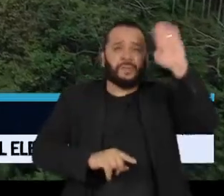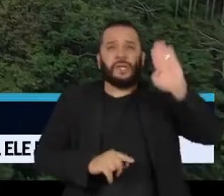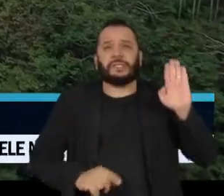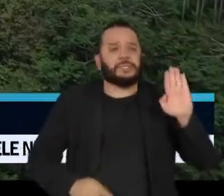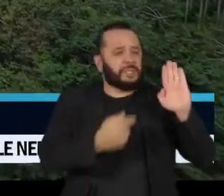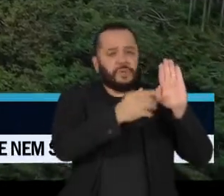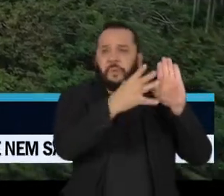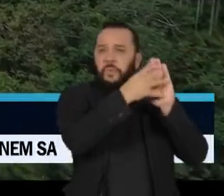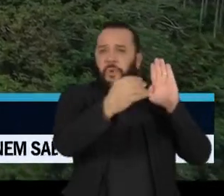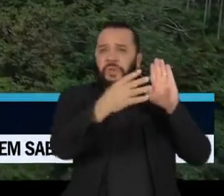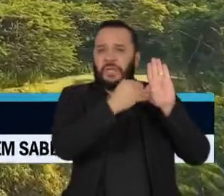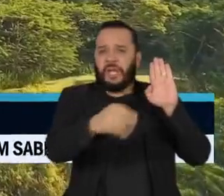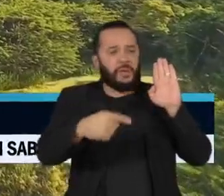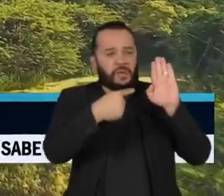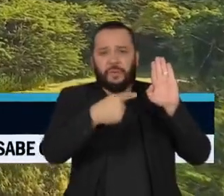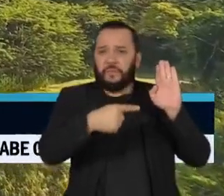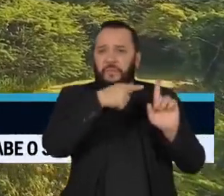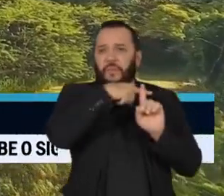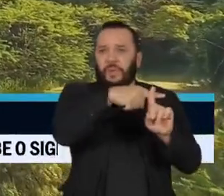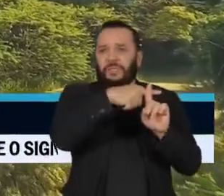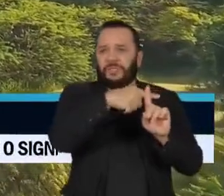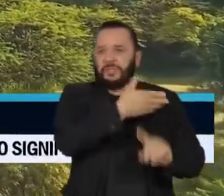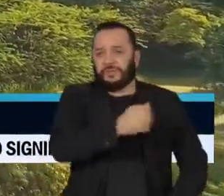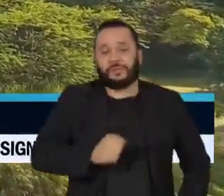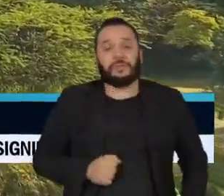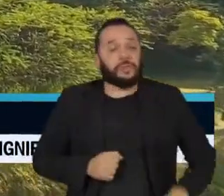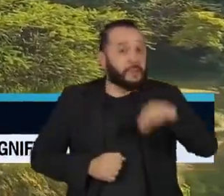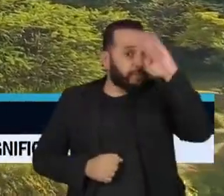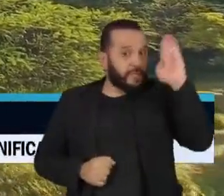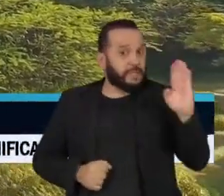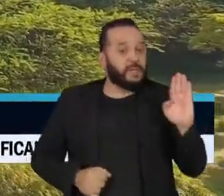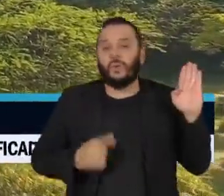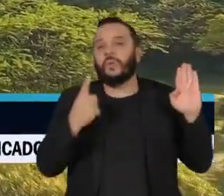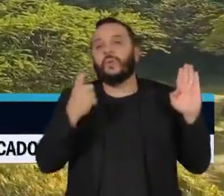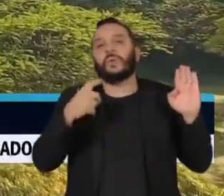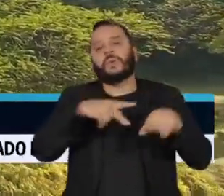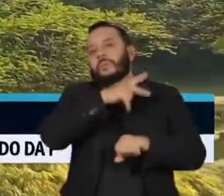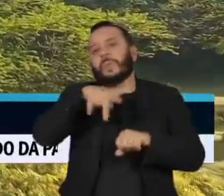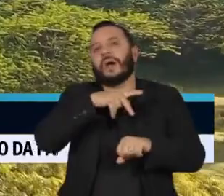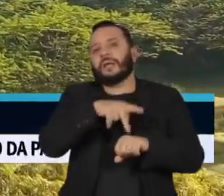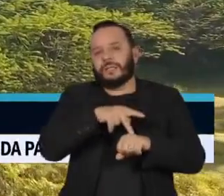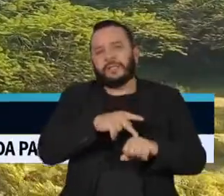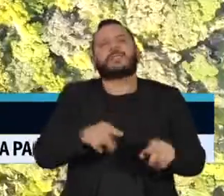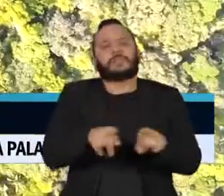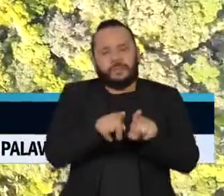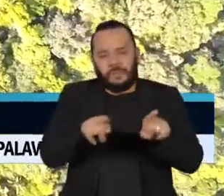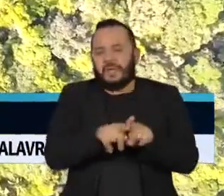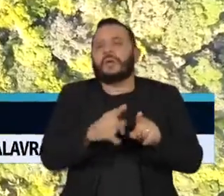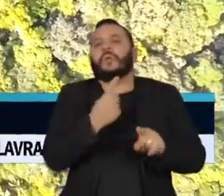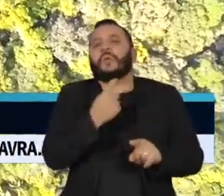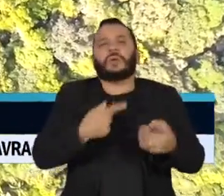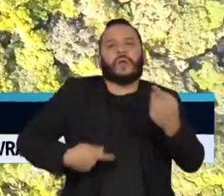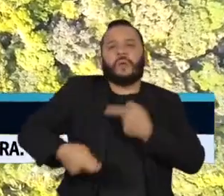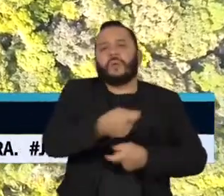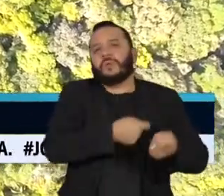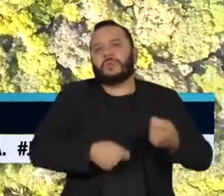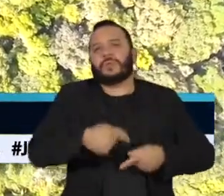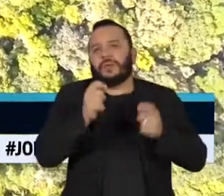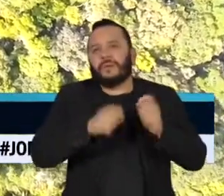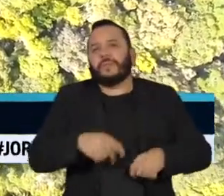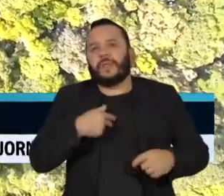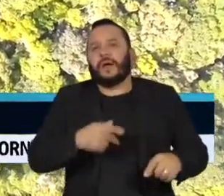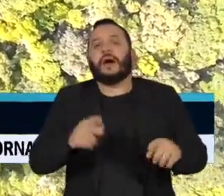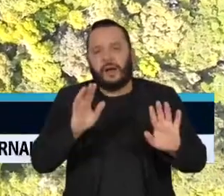por conta do exemplo positivo. O Brasil é a única grande nação do mundo e grande economia do mundo que pode atingir o climático em